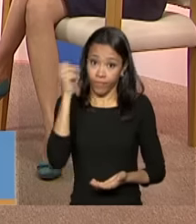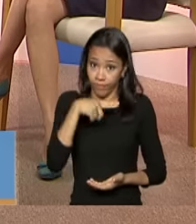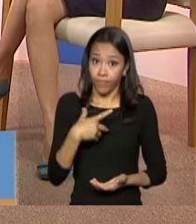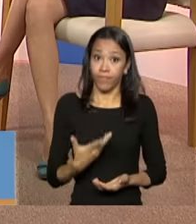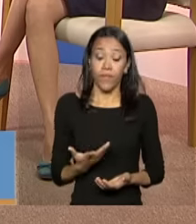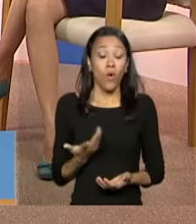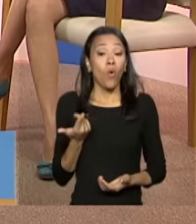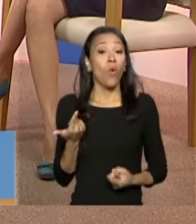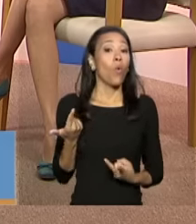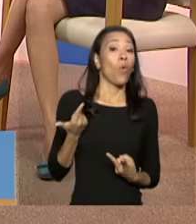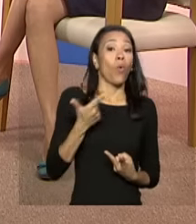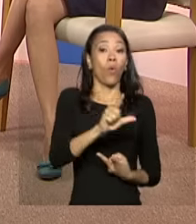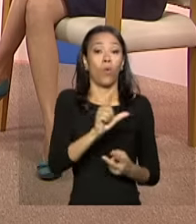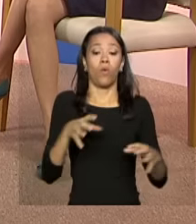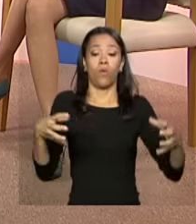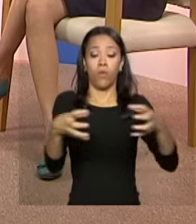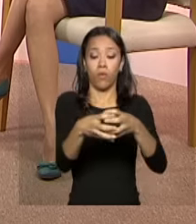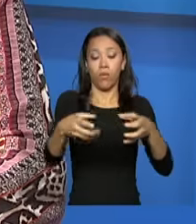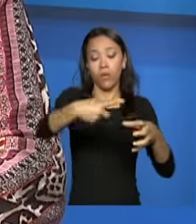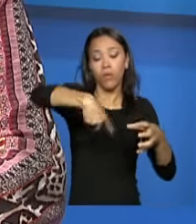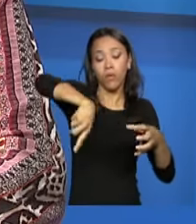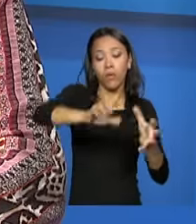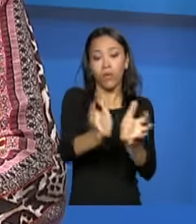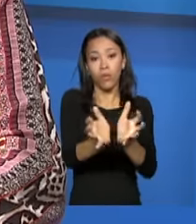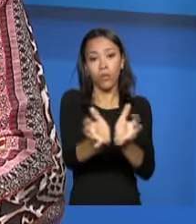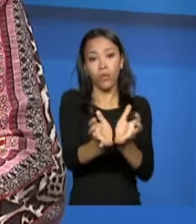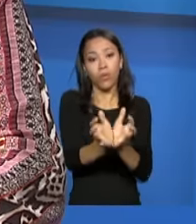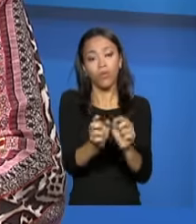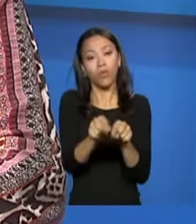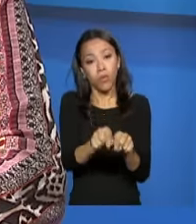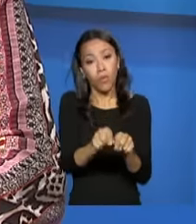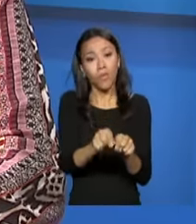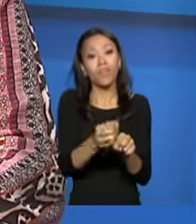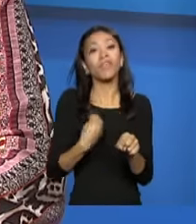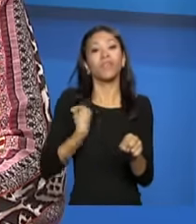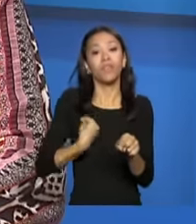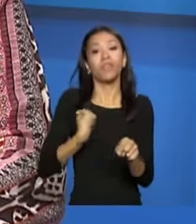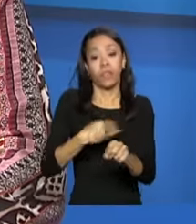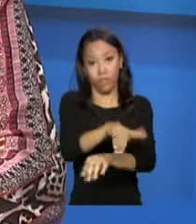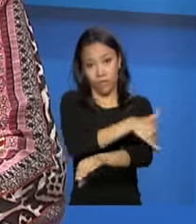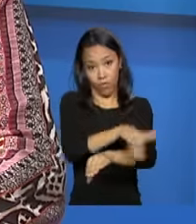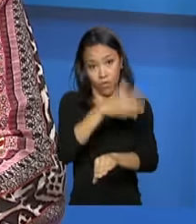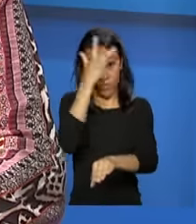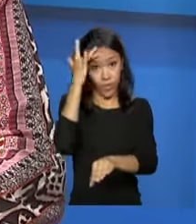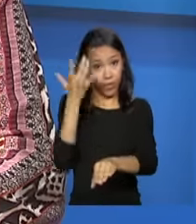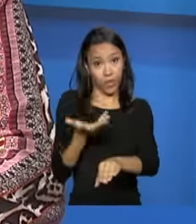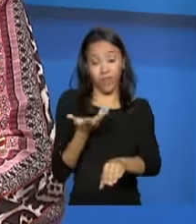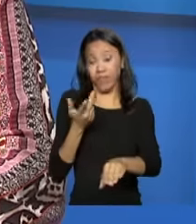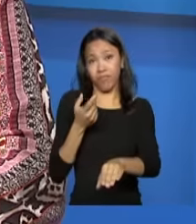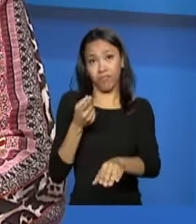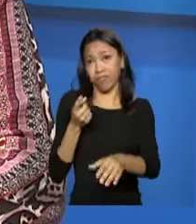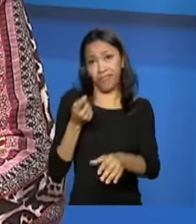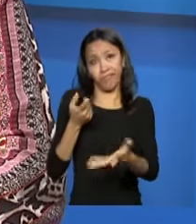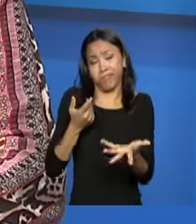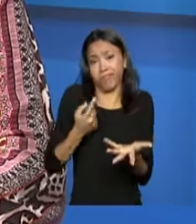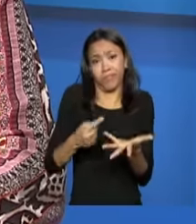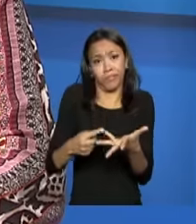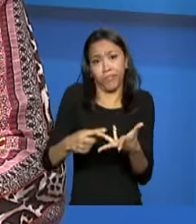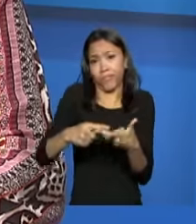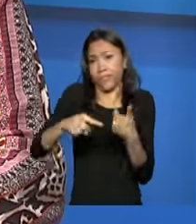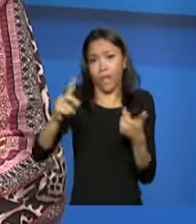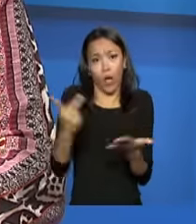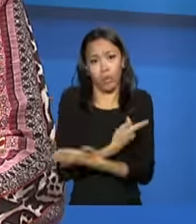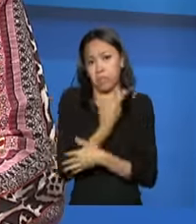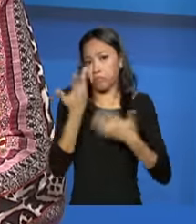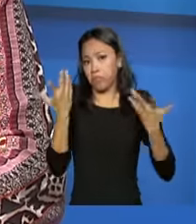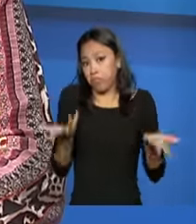Um outro público também passa pela situação de rua. Pessoas que, por uma série de fatores adultos,